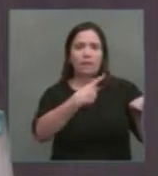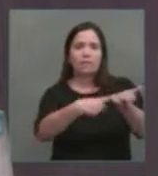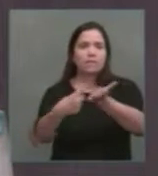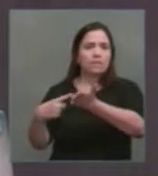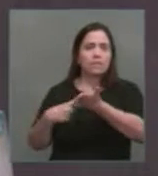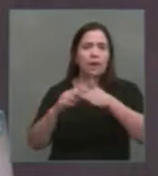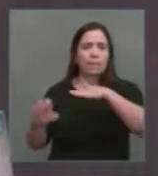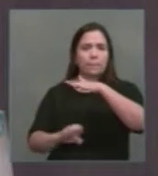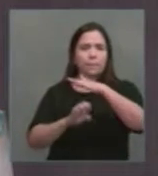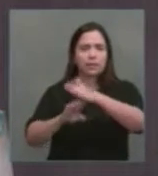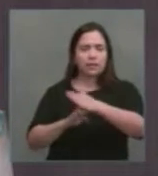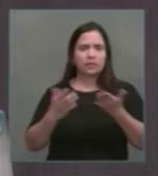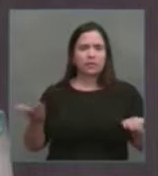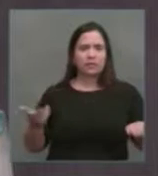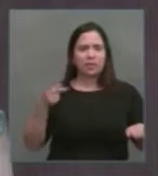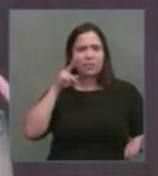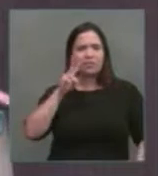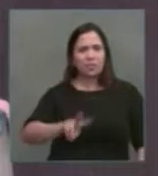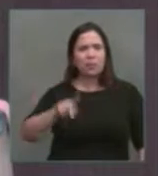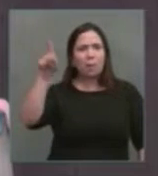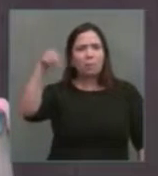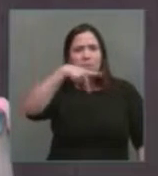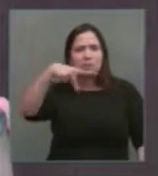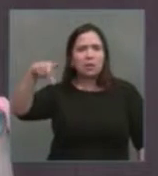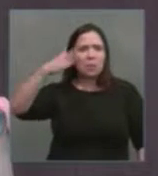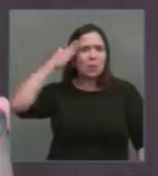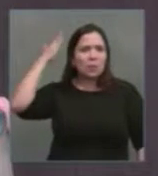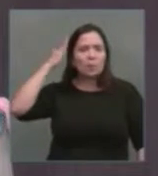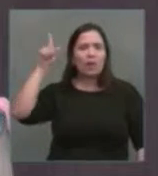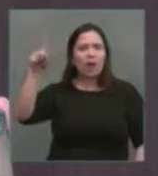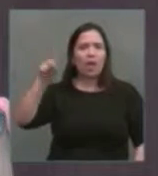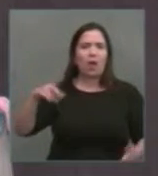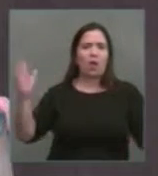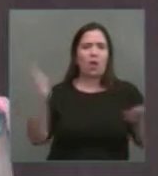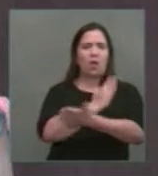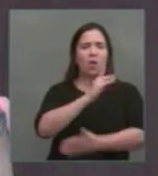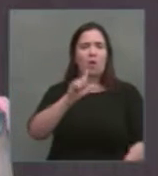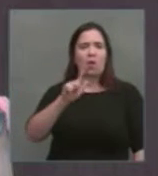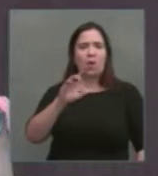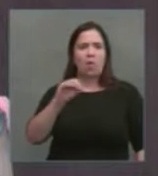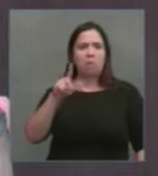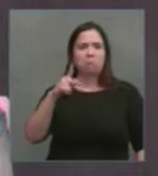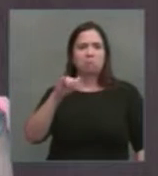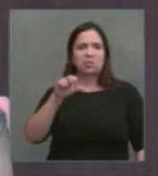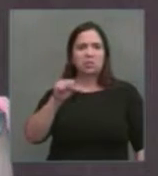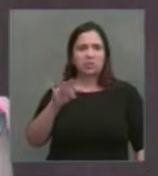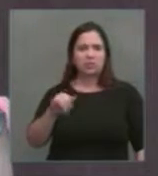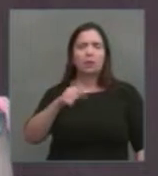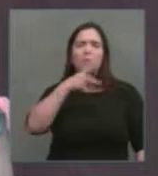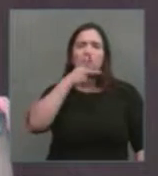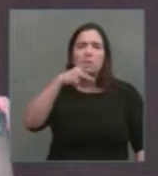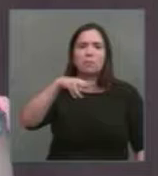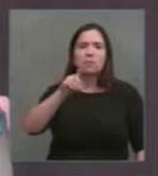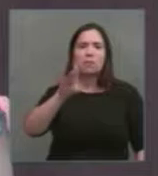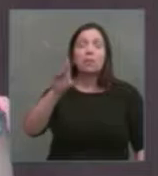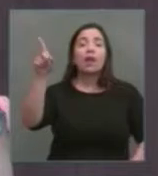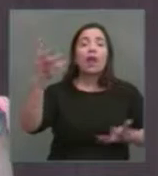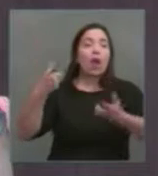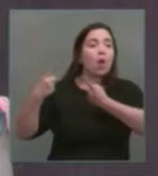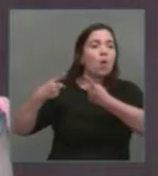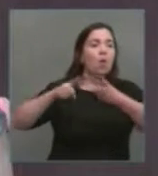agenda, a agenda Temer, a agenda golpista de Temer, é a agenda do PMDB, é agenda contra o povo brasileiro.